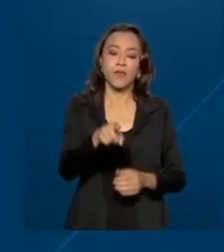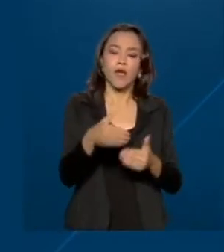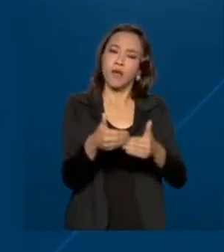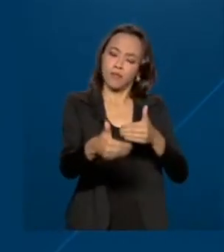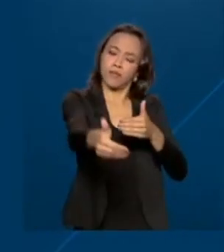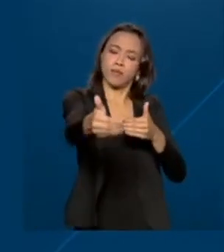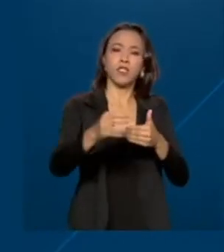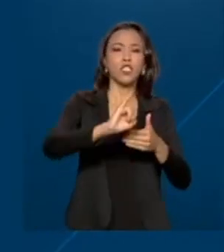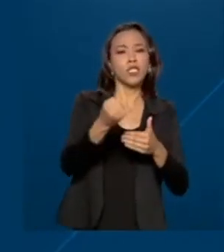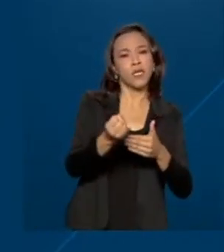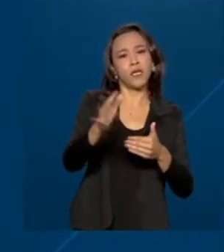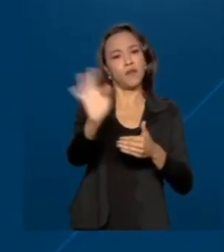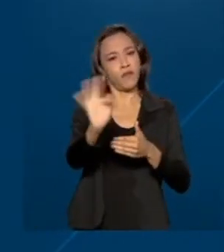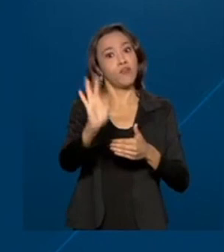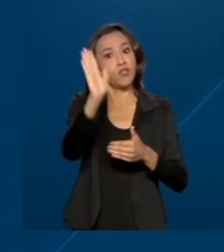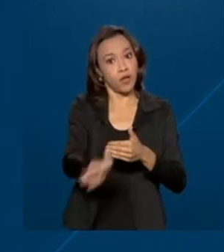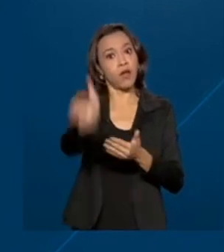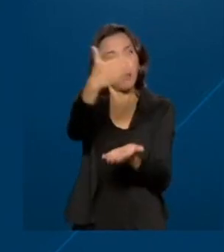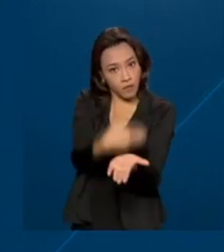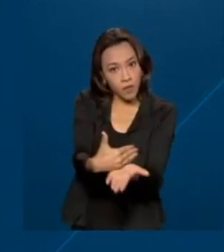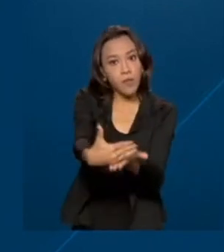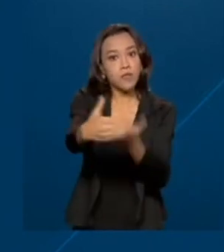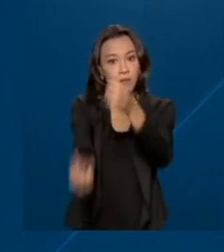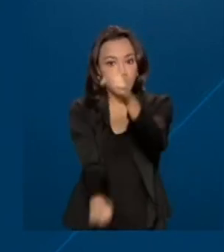fevereiro já esteja implementada essa solução.